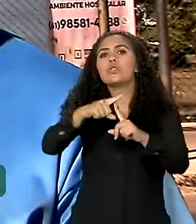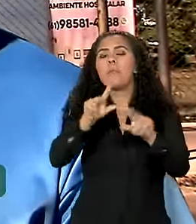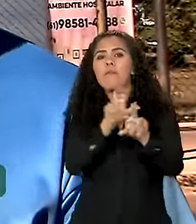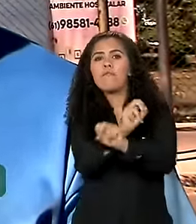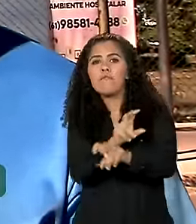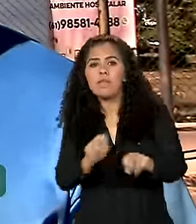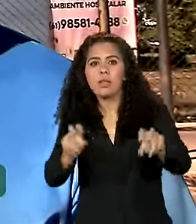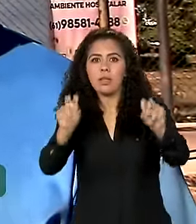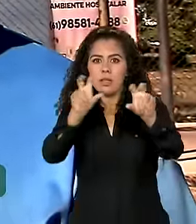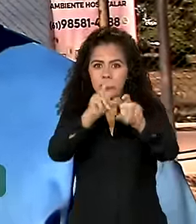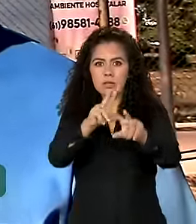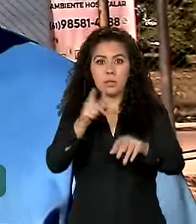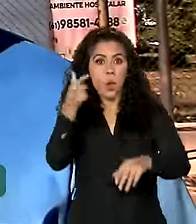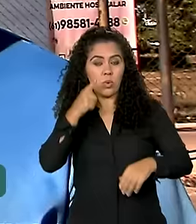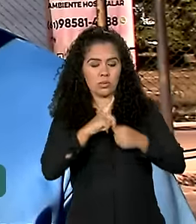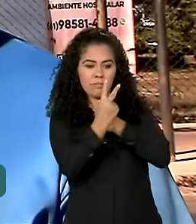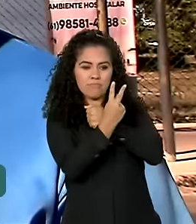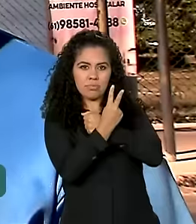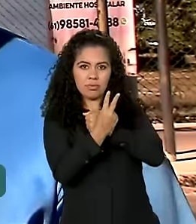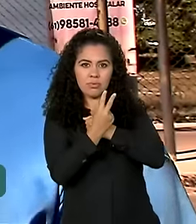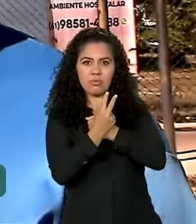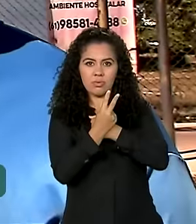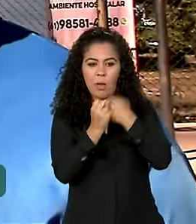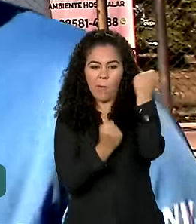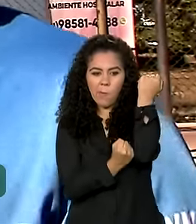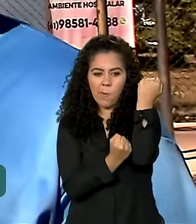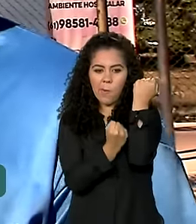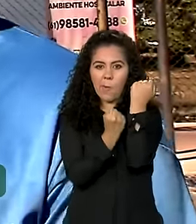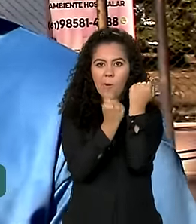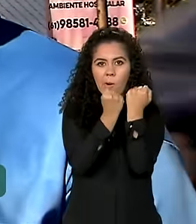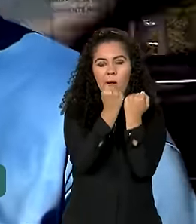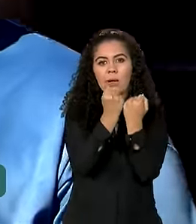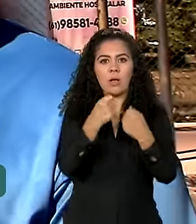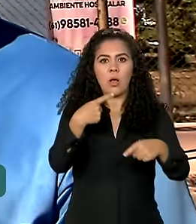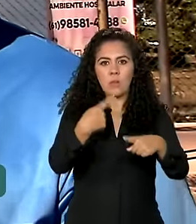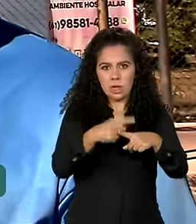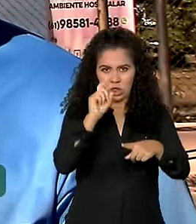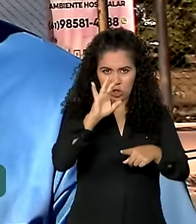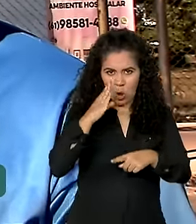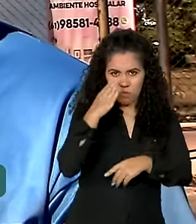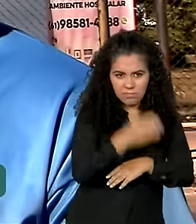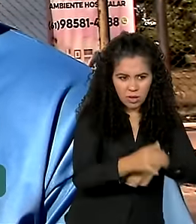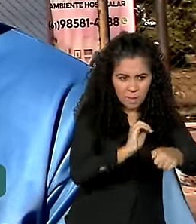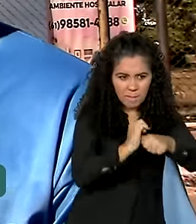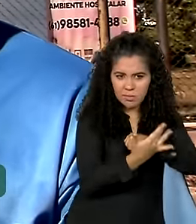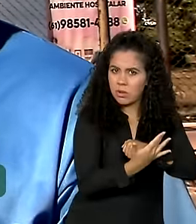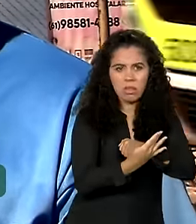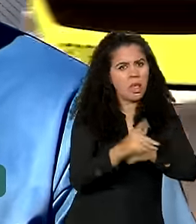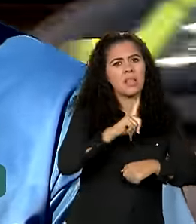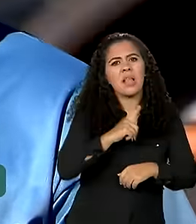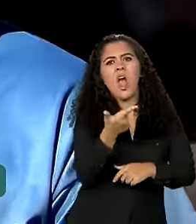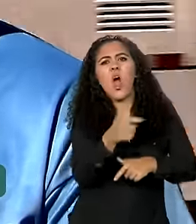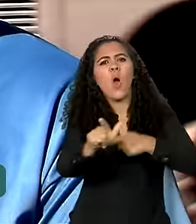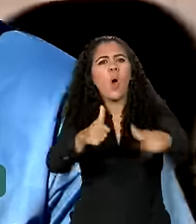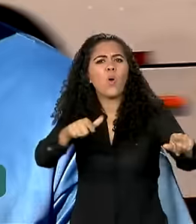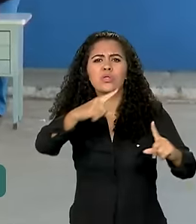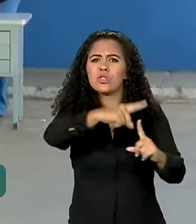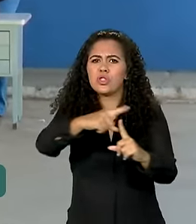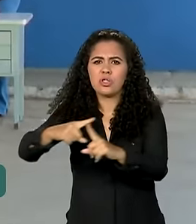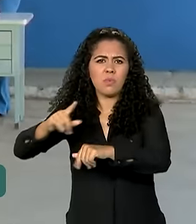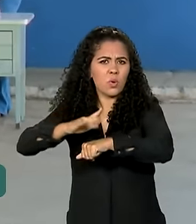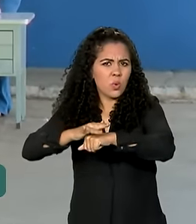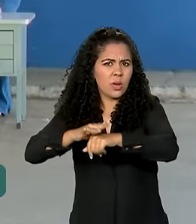imunizado. Porque não tem essa Covid, tem chikungunya, tem tudo.